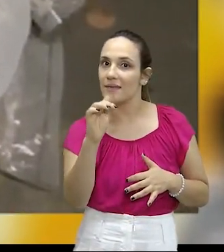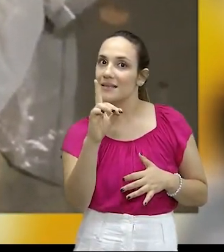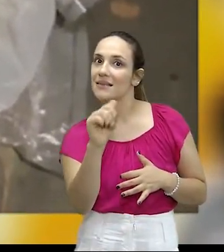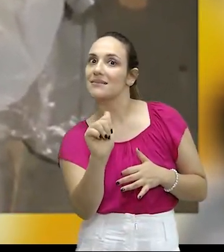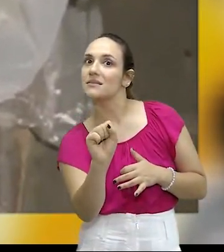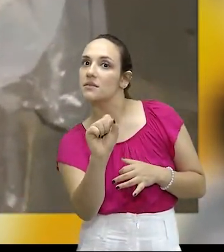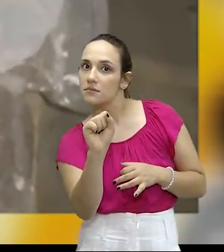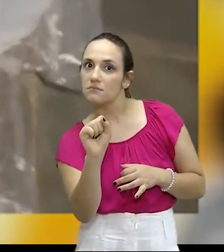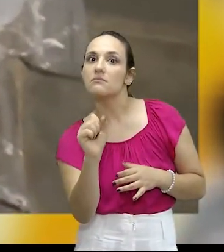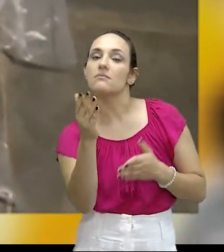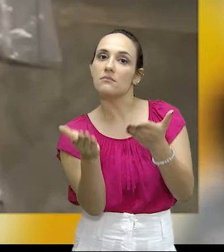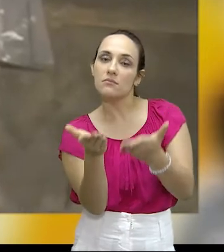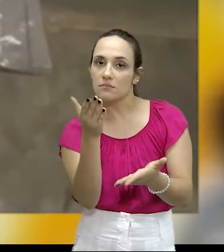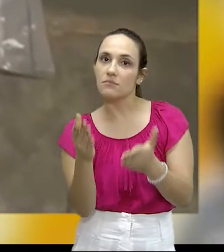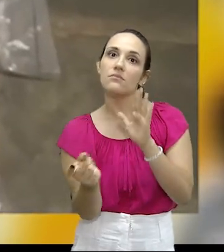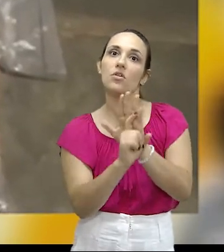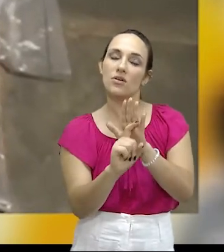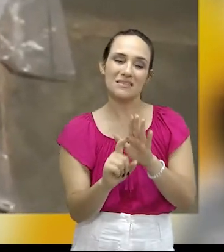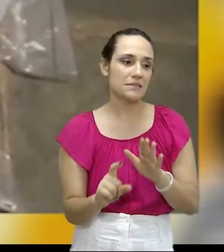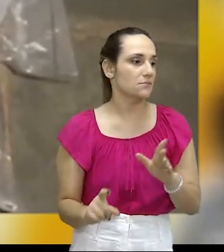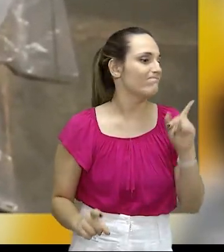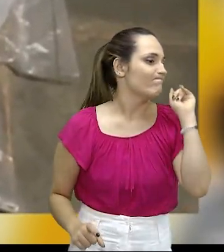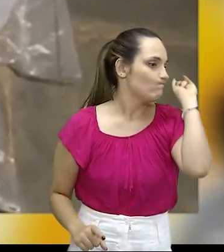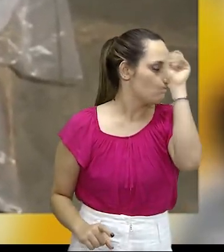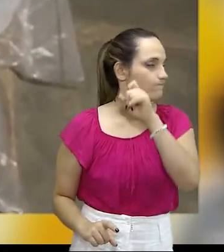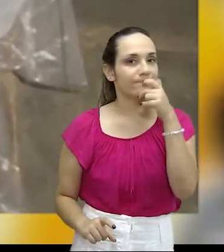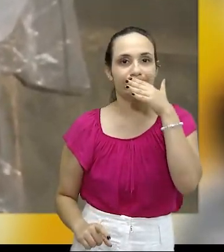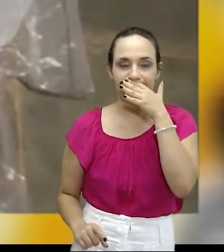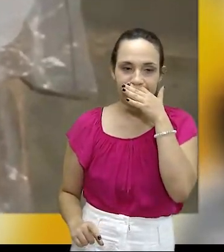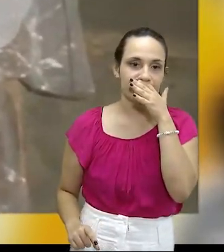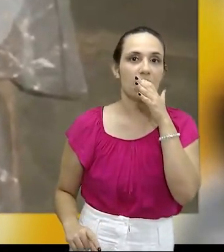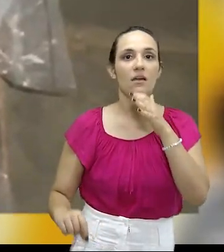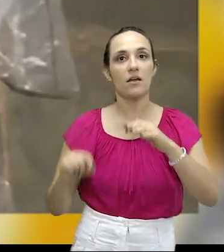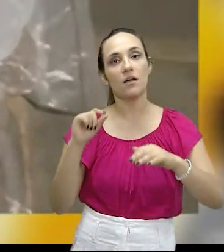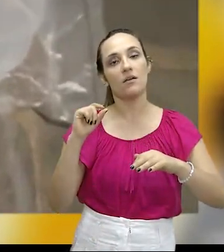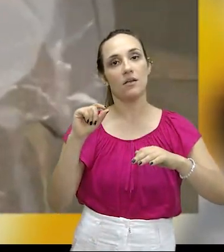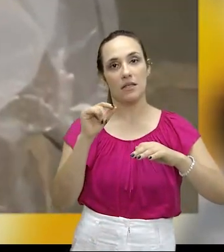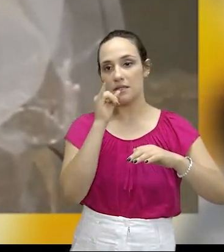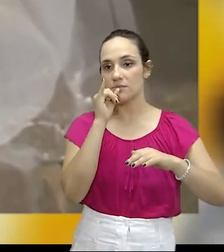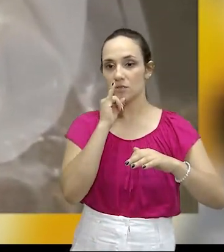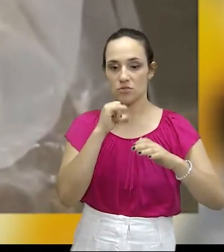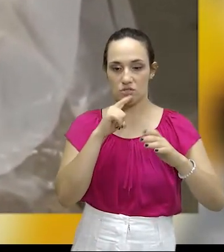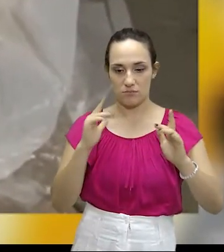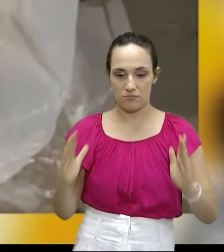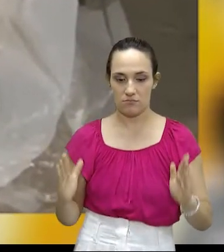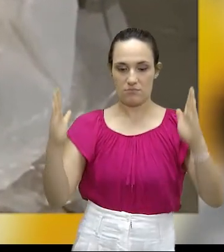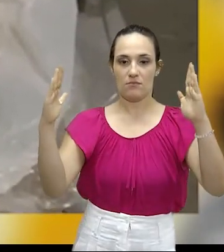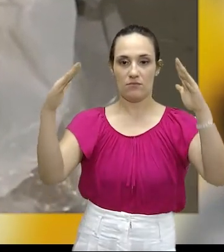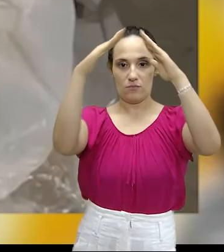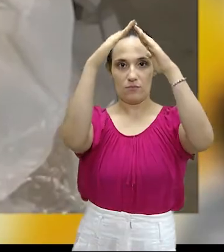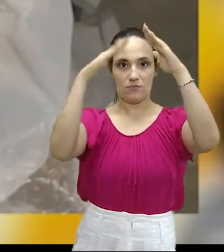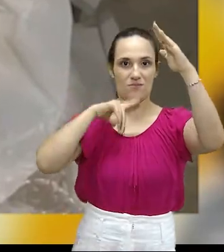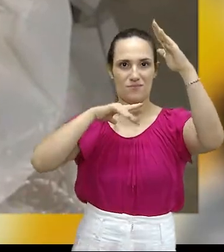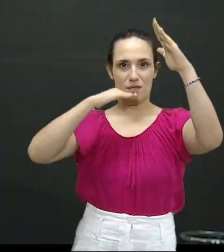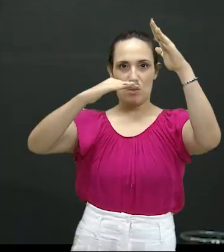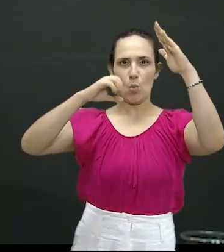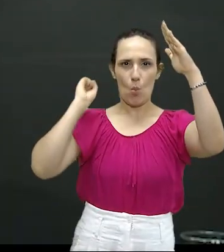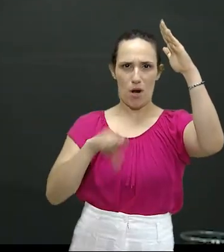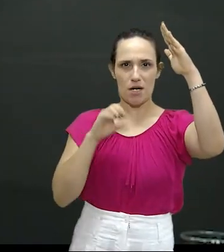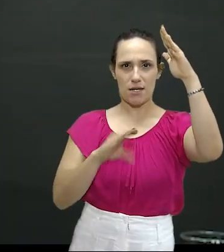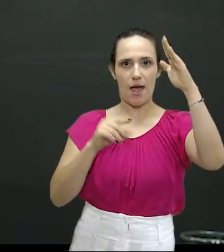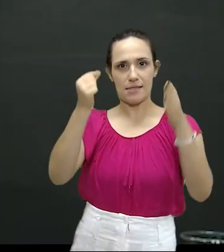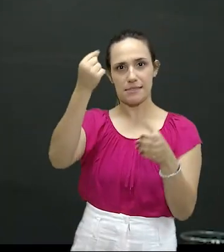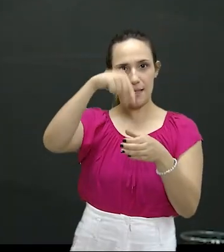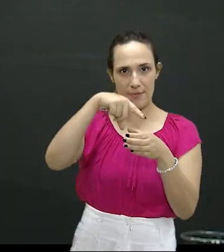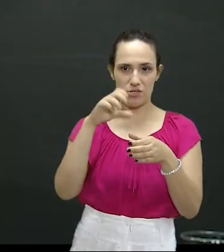dificuldade, havia ali um mezanino, andar superior, que eles fizeram uma camada falsa, um forro falso, e ali havia o restante desse entorpecente. Então,